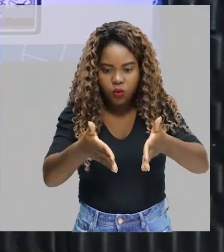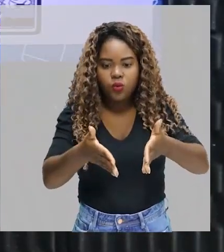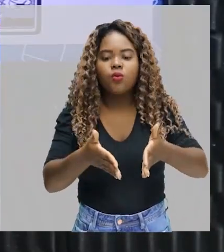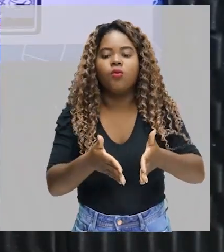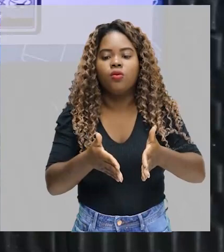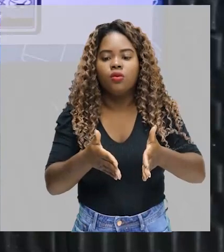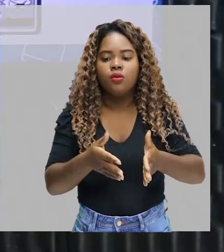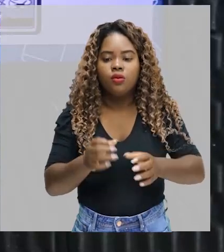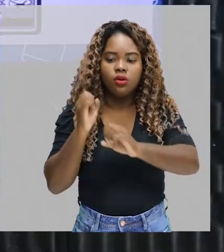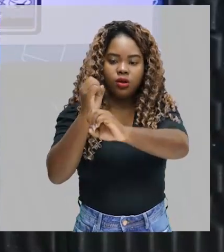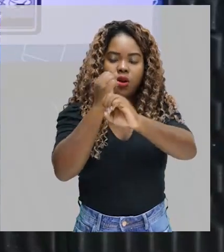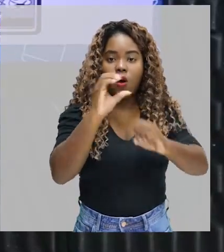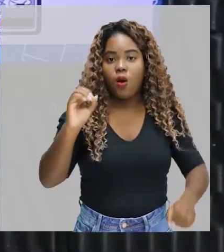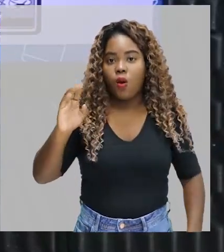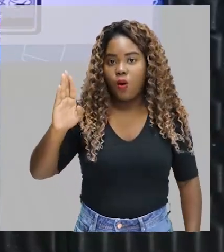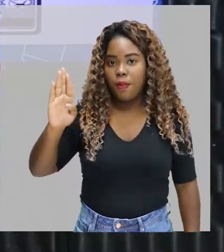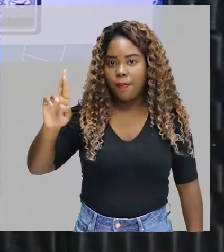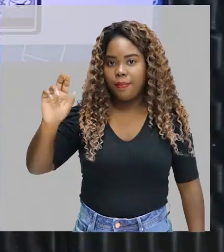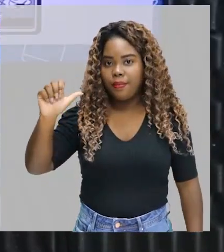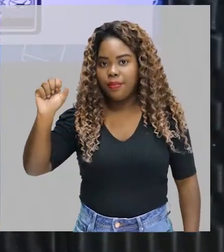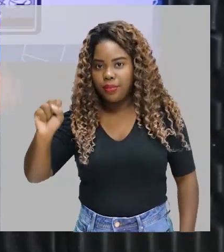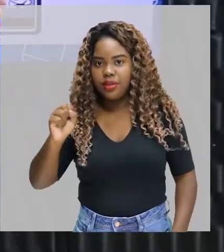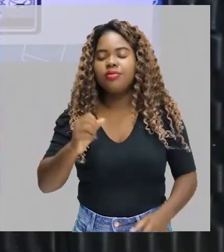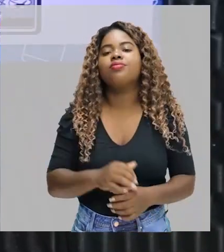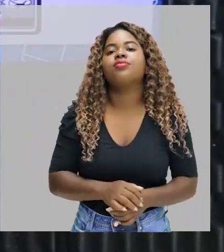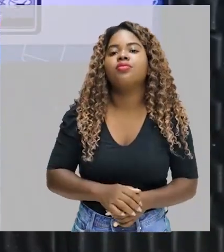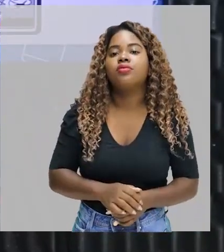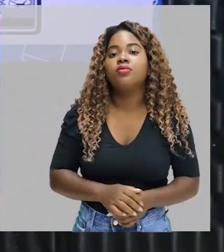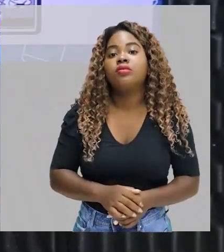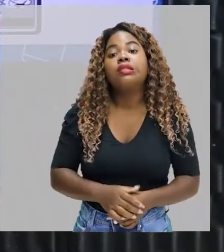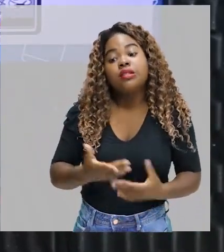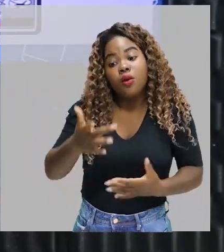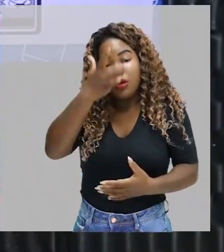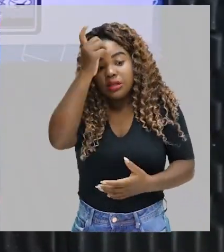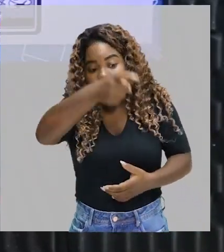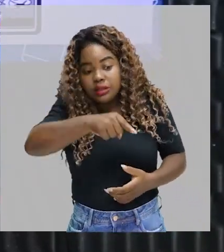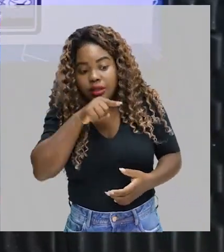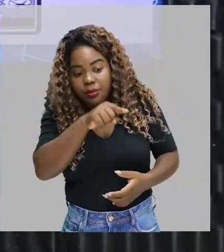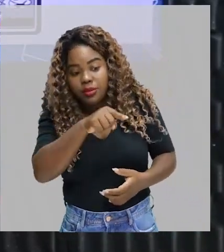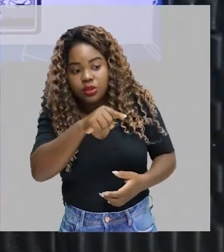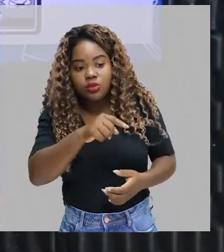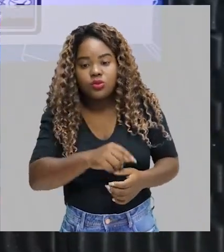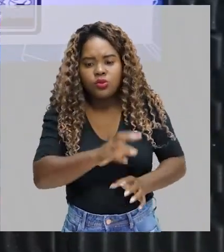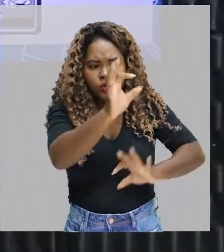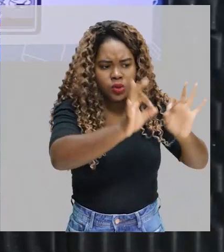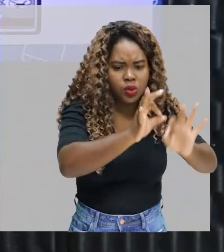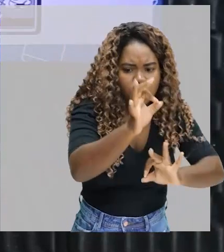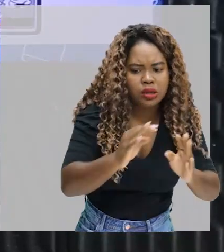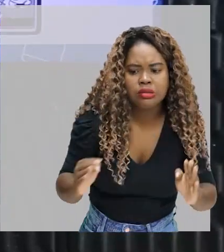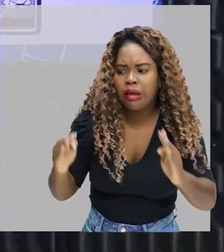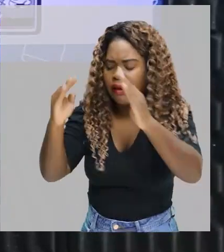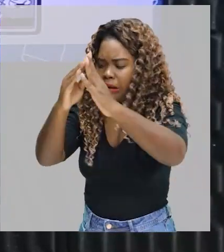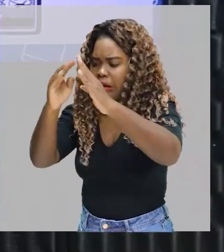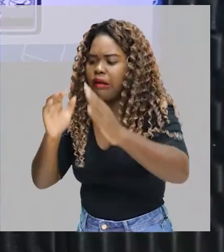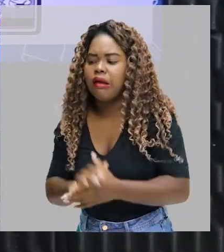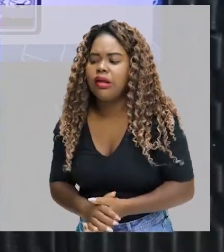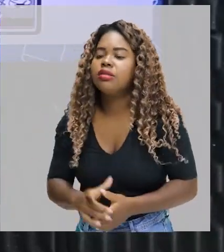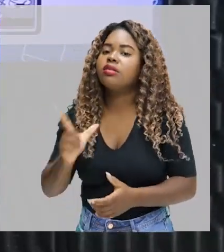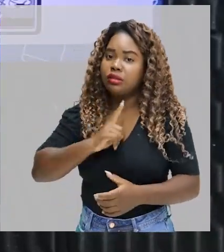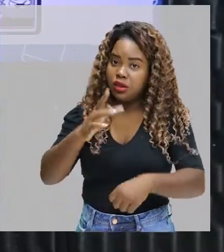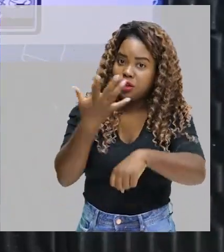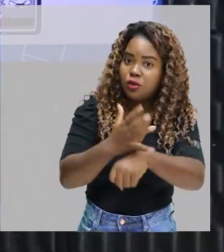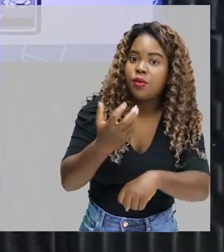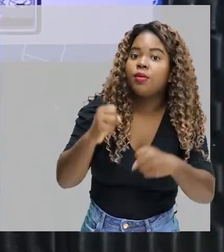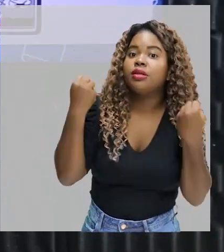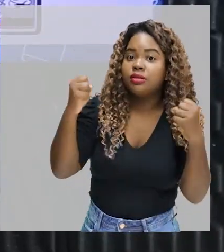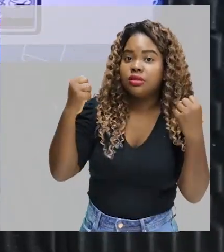laboral, executa atividade física durante o dia todo. Por que que é atividade física, professor? Ele levantar um saco de